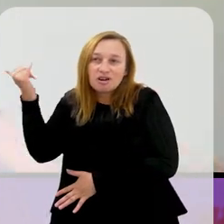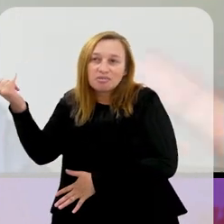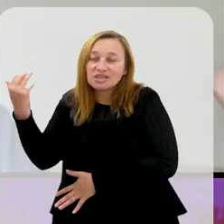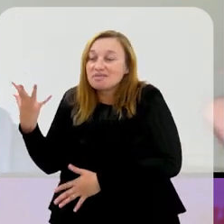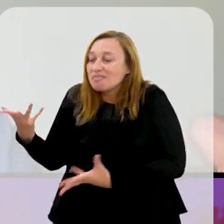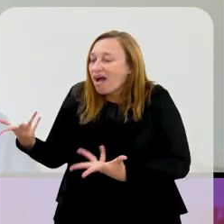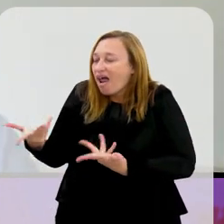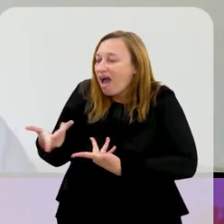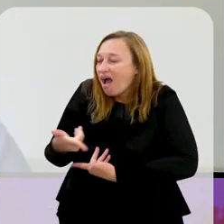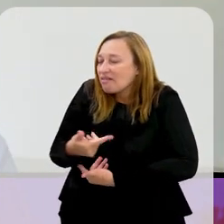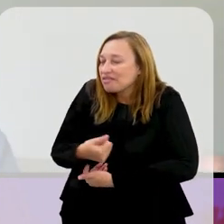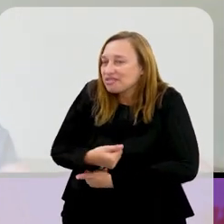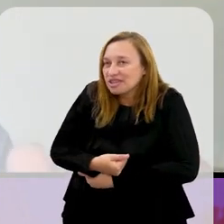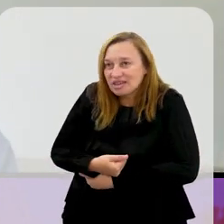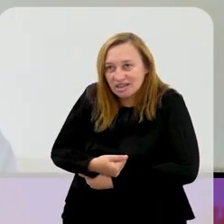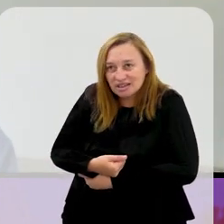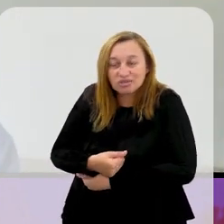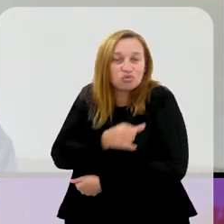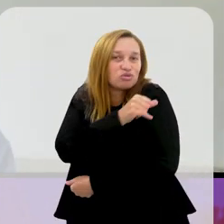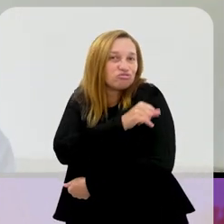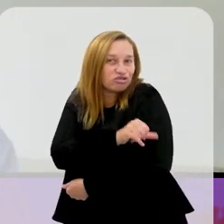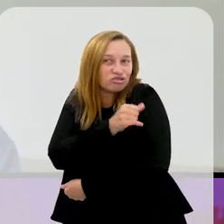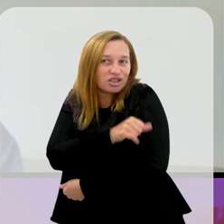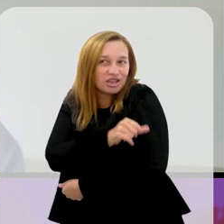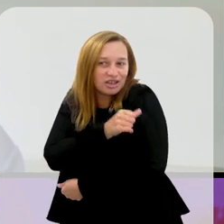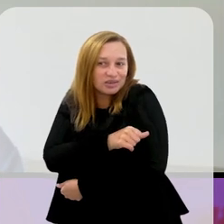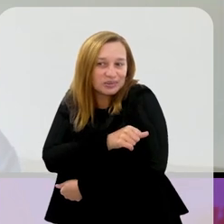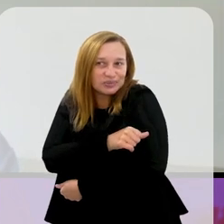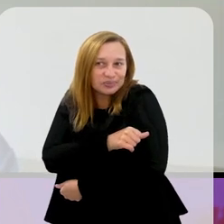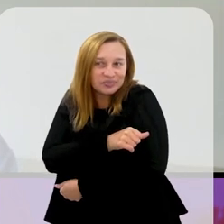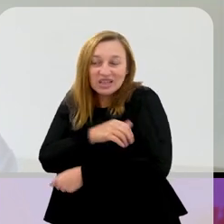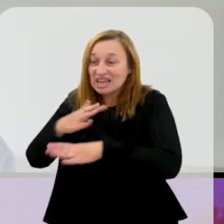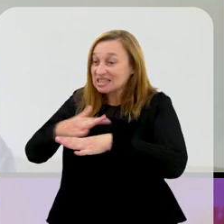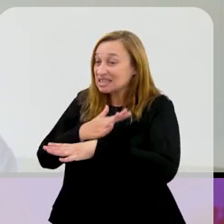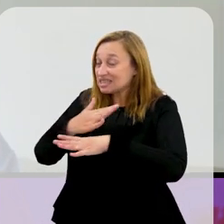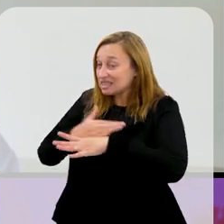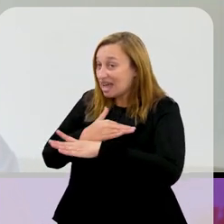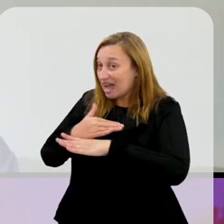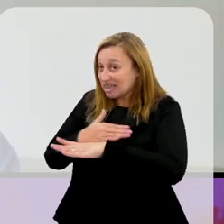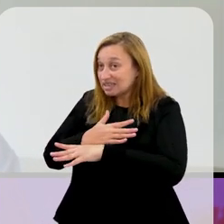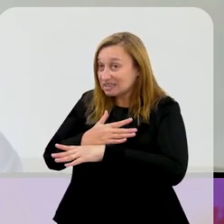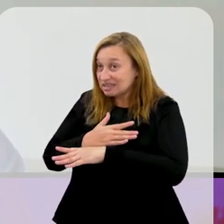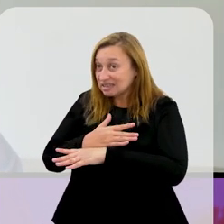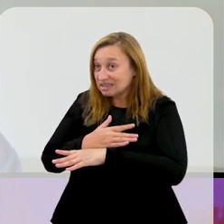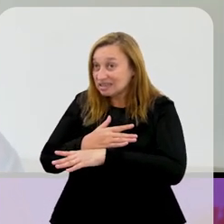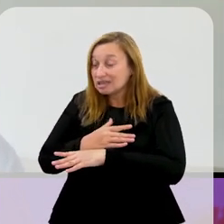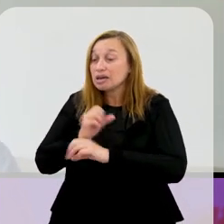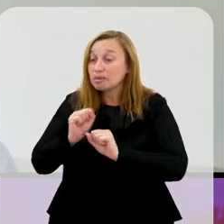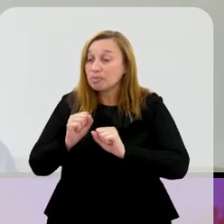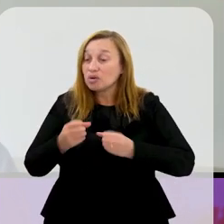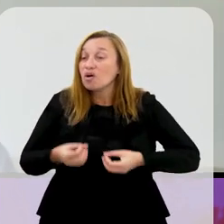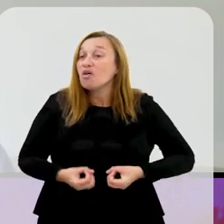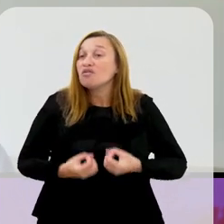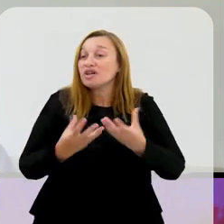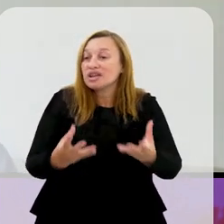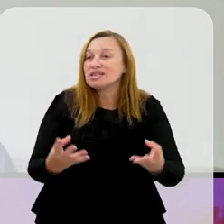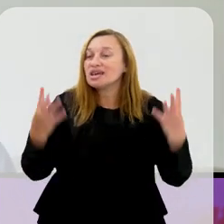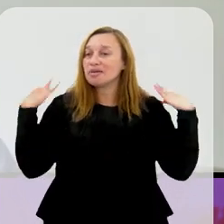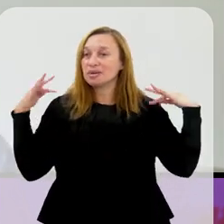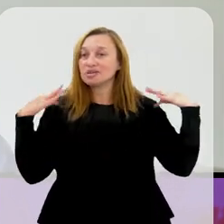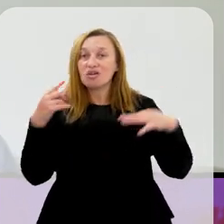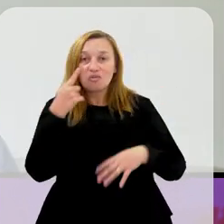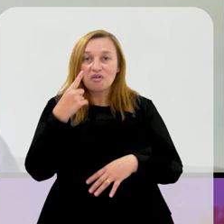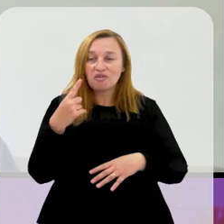glamour do Rio de Janeiro, essa riqueza que o Rio de Janeiro pode oferecer para